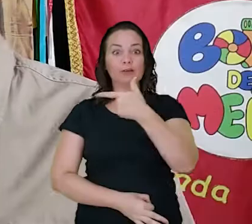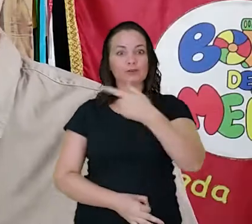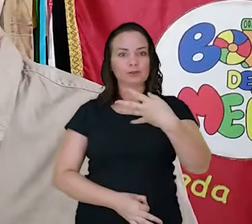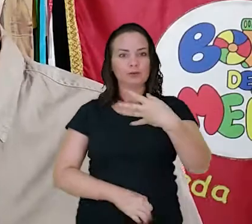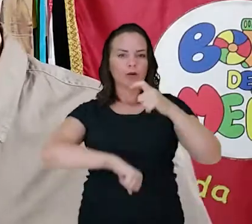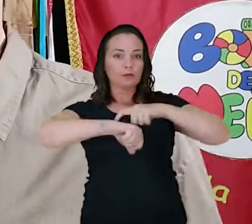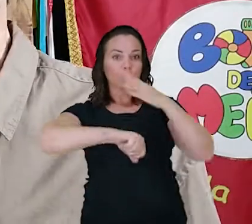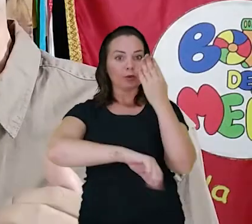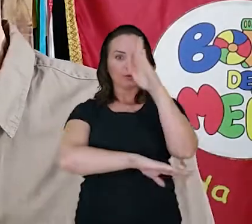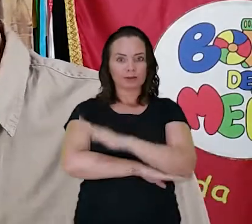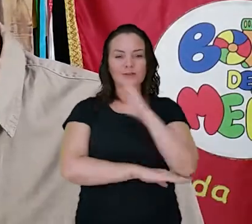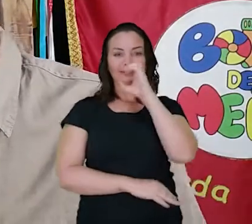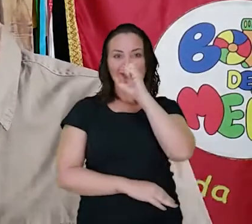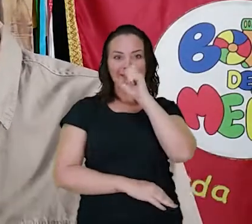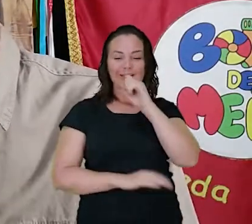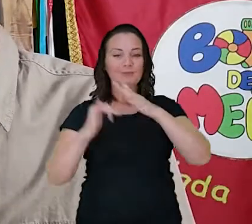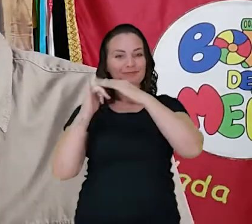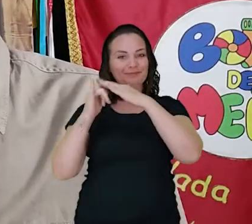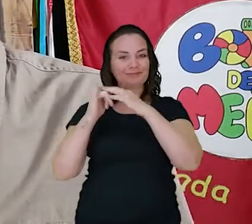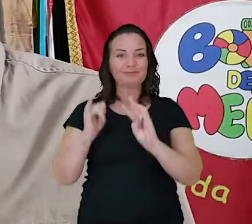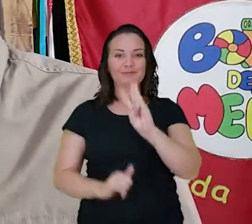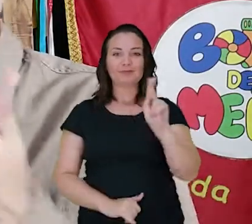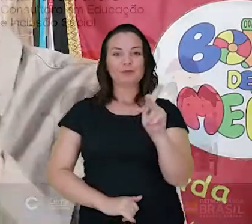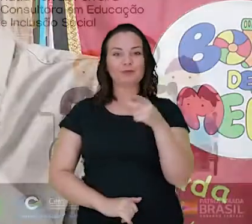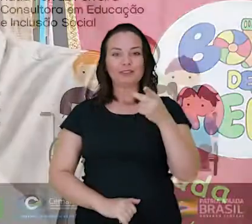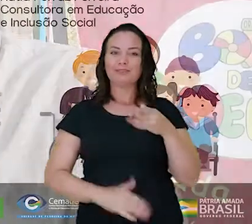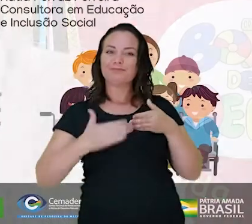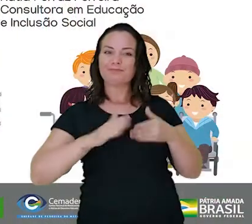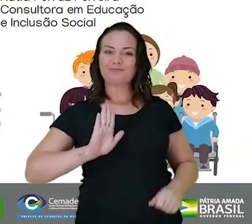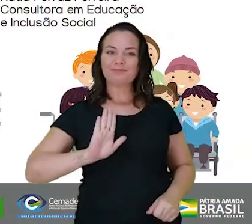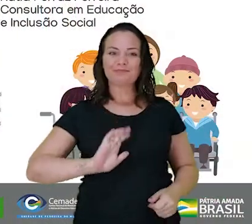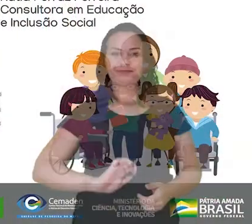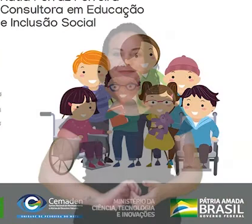horas, neste sábado, no canal do YouTube do programa WASH. Até lá!